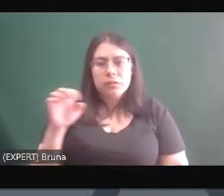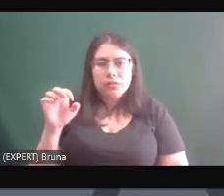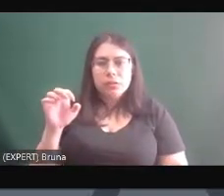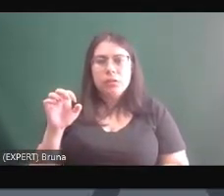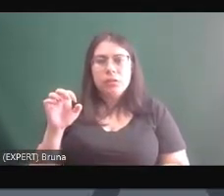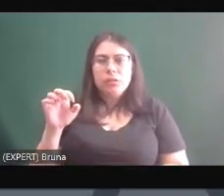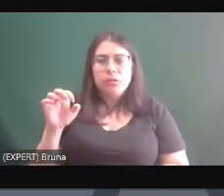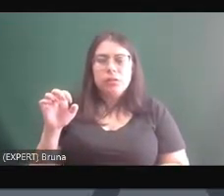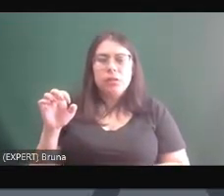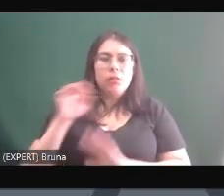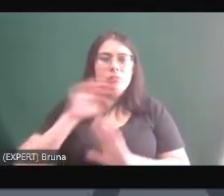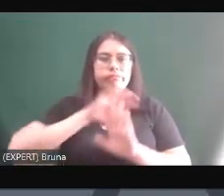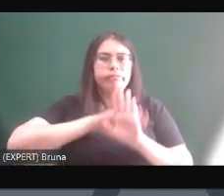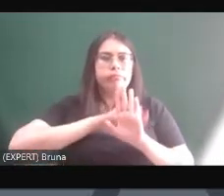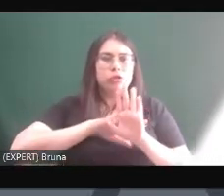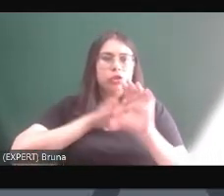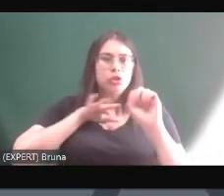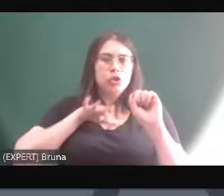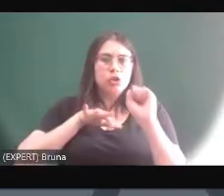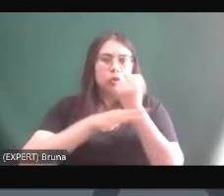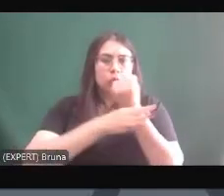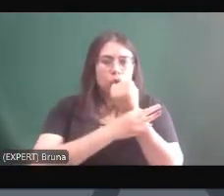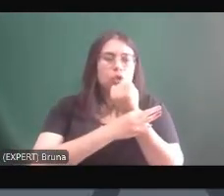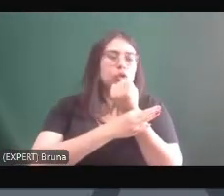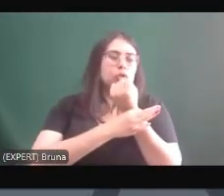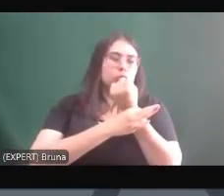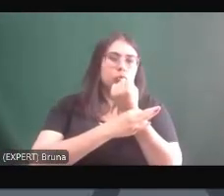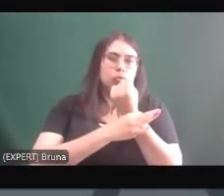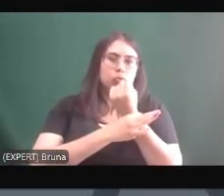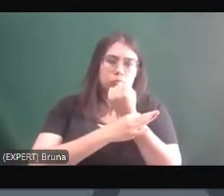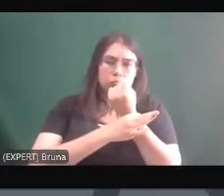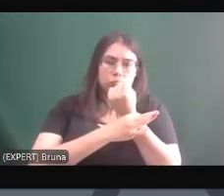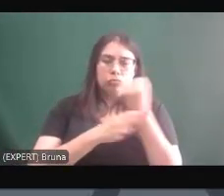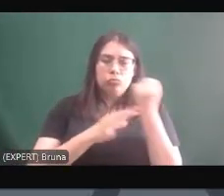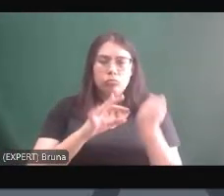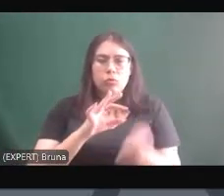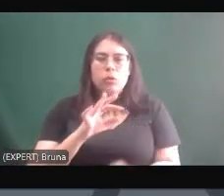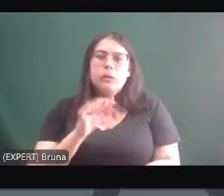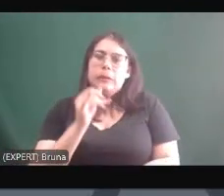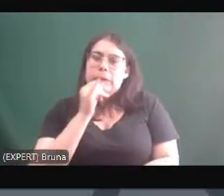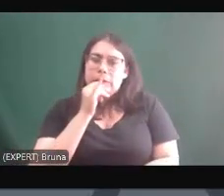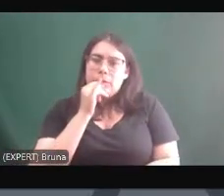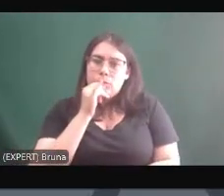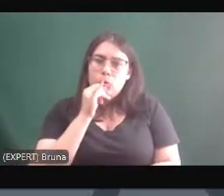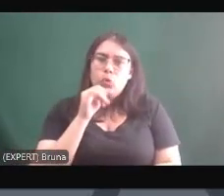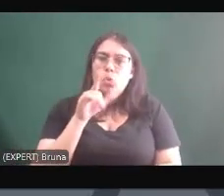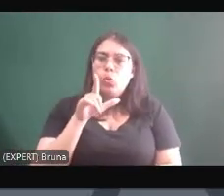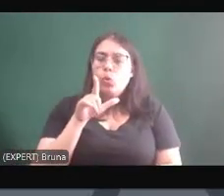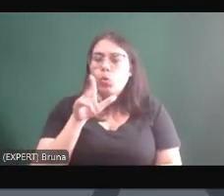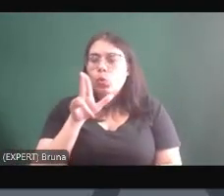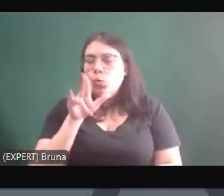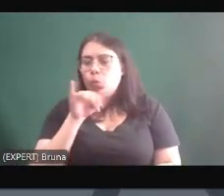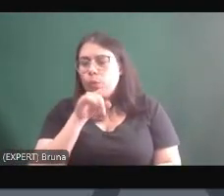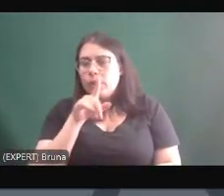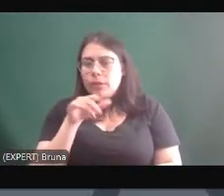segurança pública né tem algumas pessoas o Luiz Eduardo Soares que participou